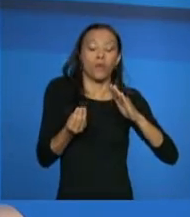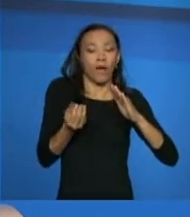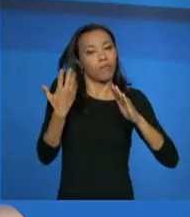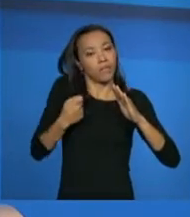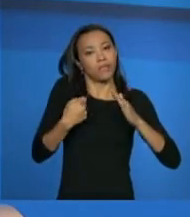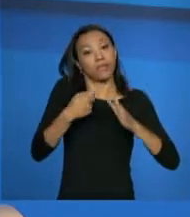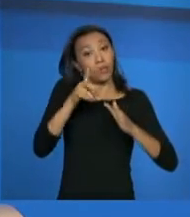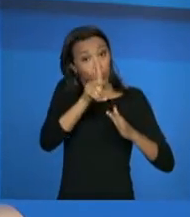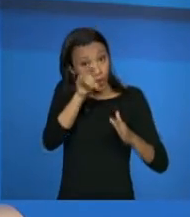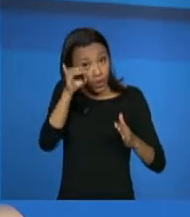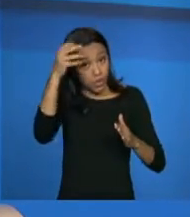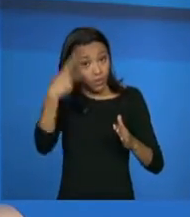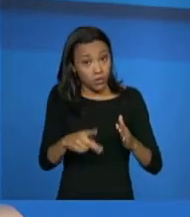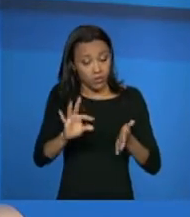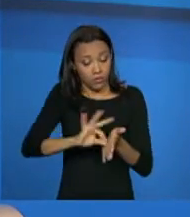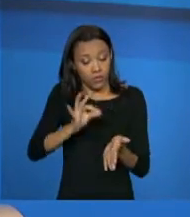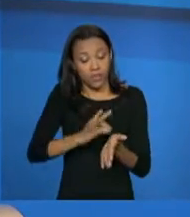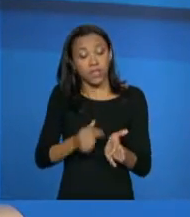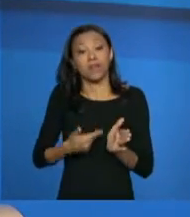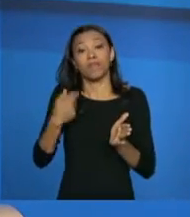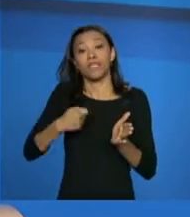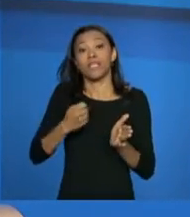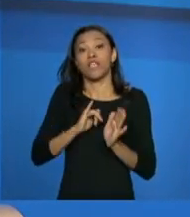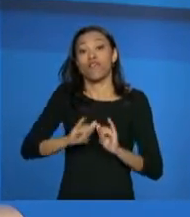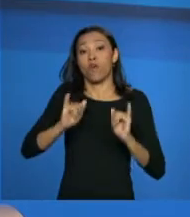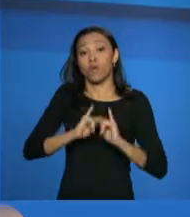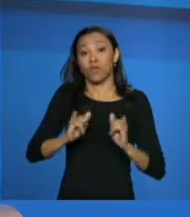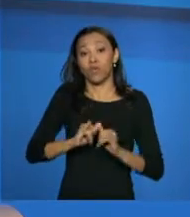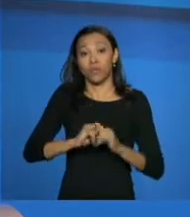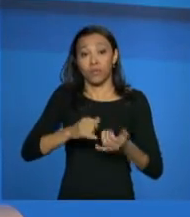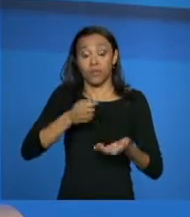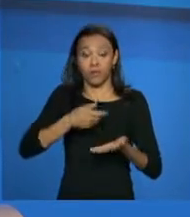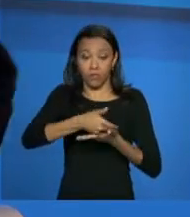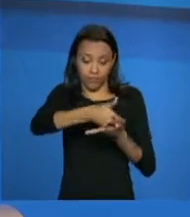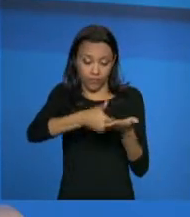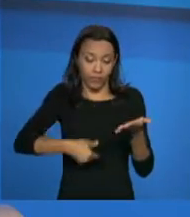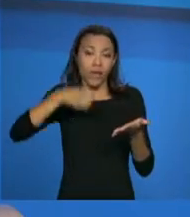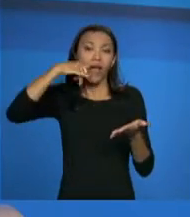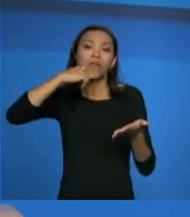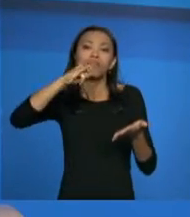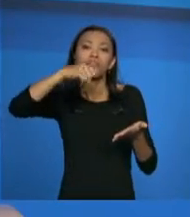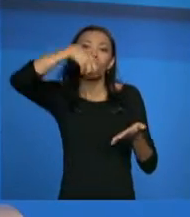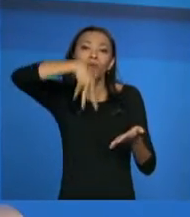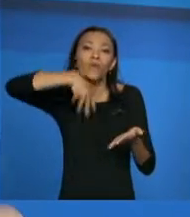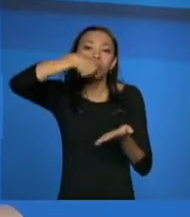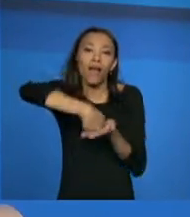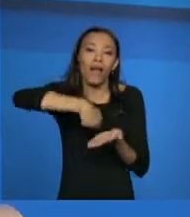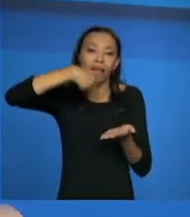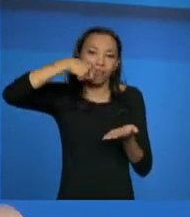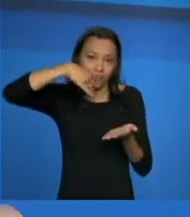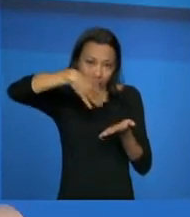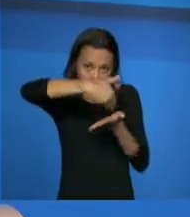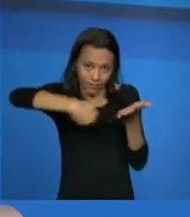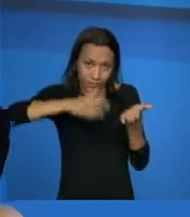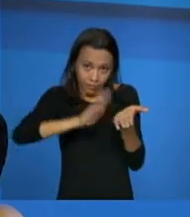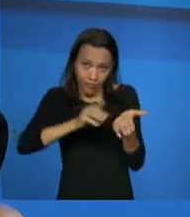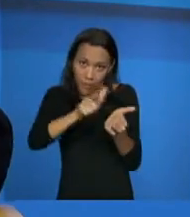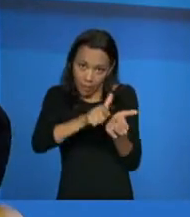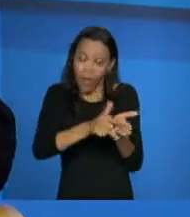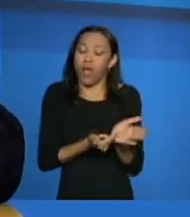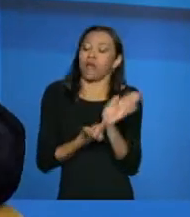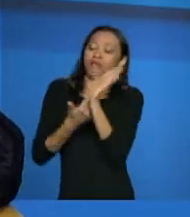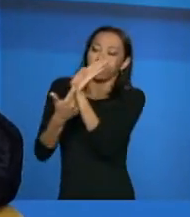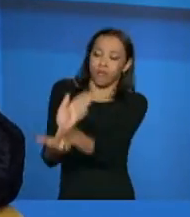no dia do seu cadastramento, essa informação, a sua tarifa, a sua conta de luz. Então, isso é fundamental. E a gente,